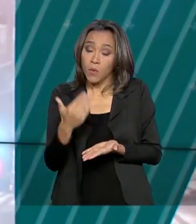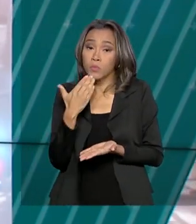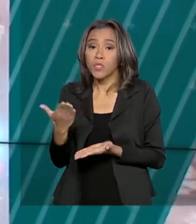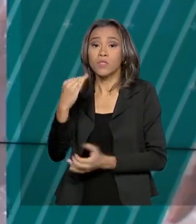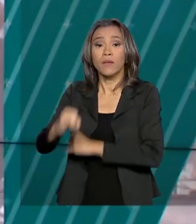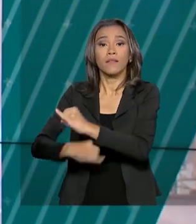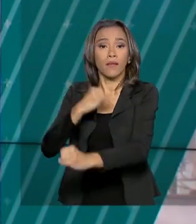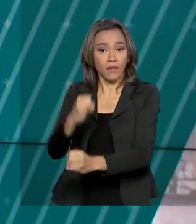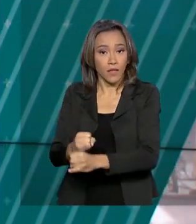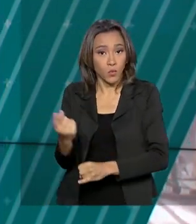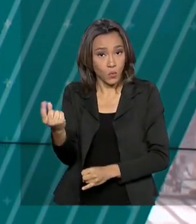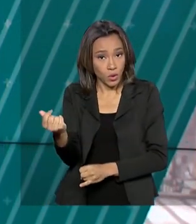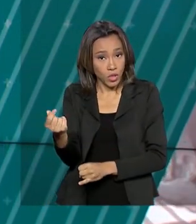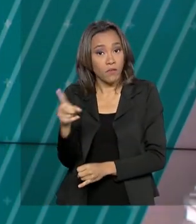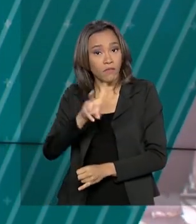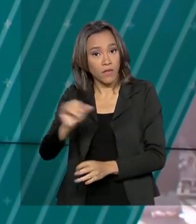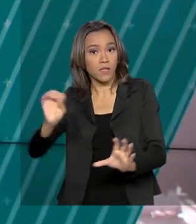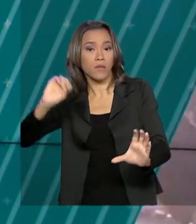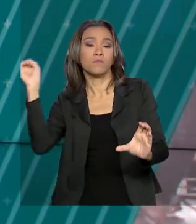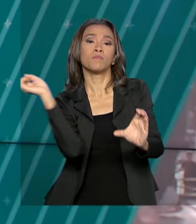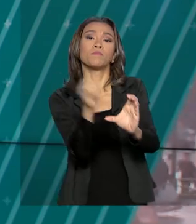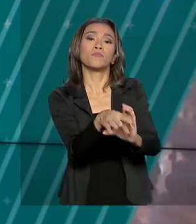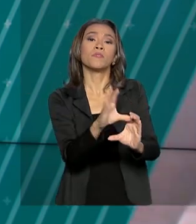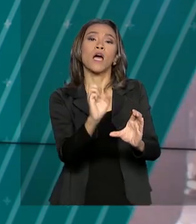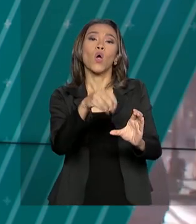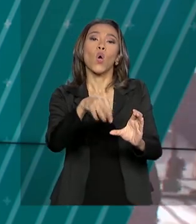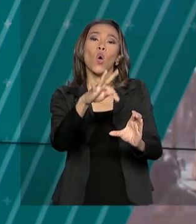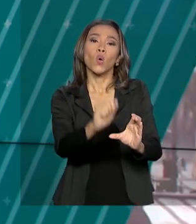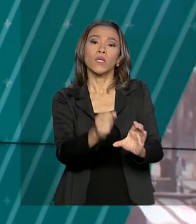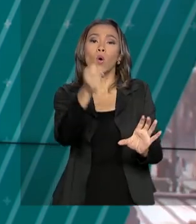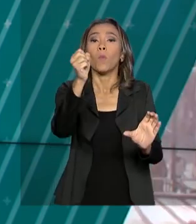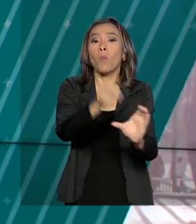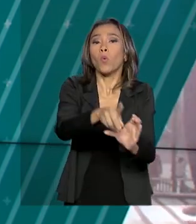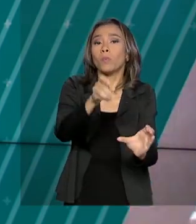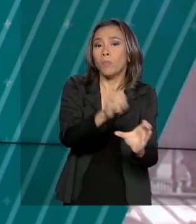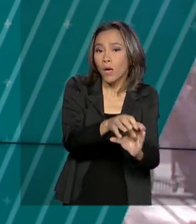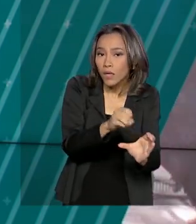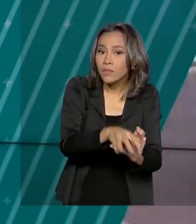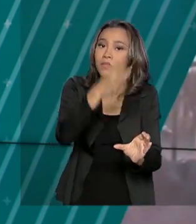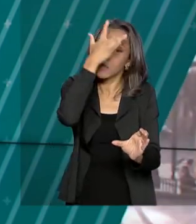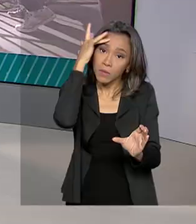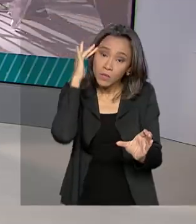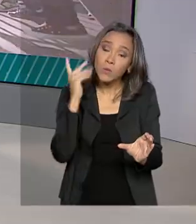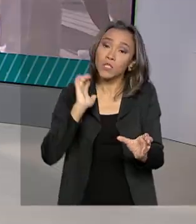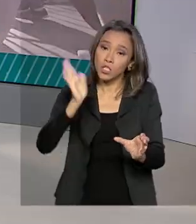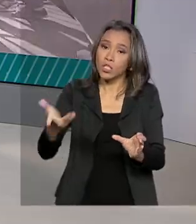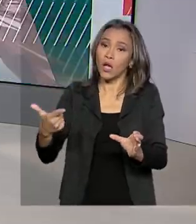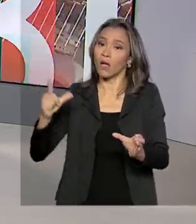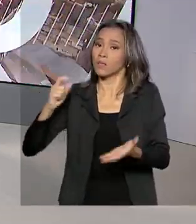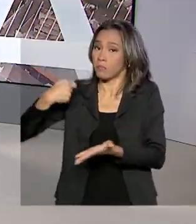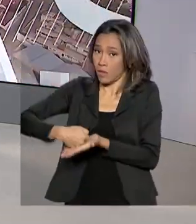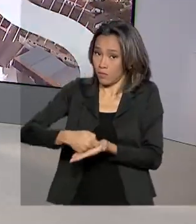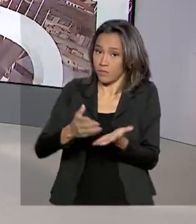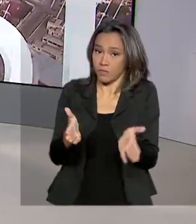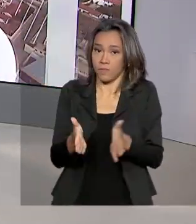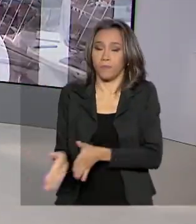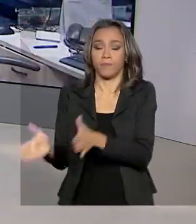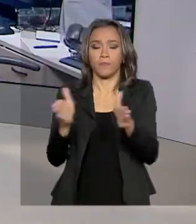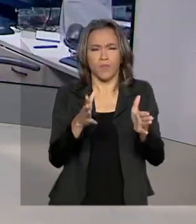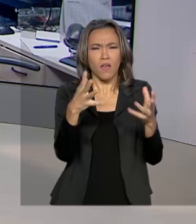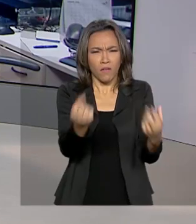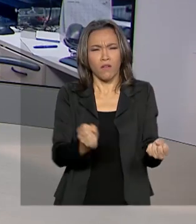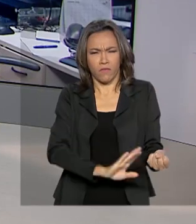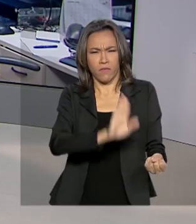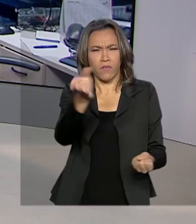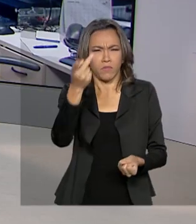e o dinheiro será depositado na conta corrente ou poupança do proprietário do veículo. Vamos ao vivo até São Paulo